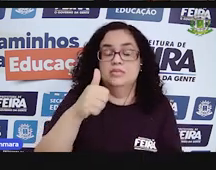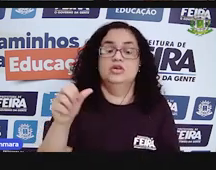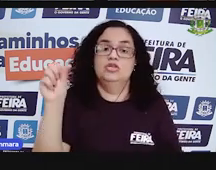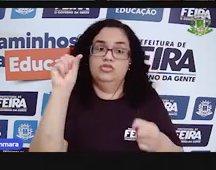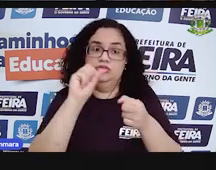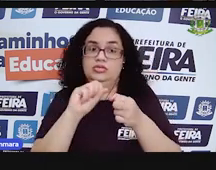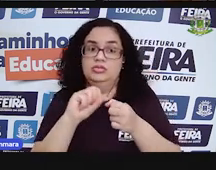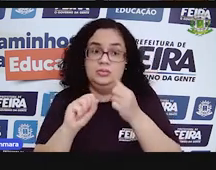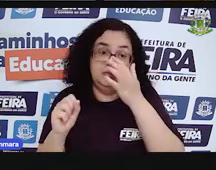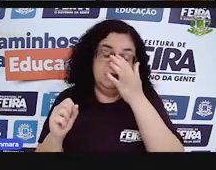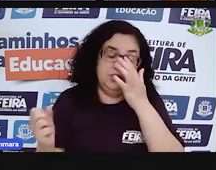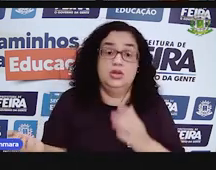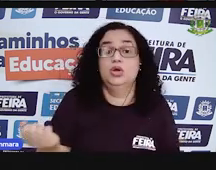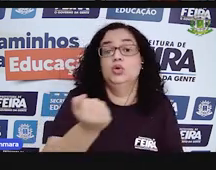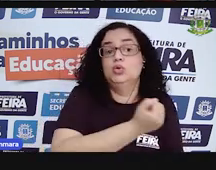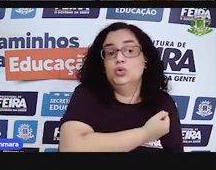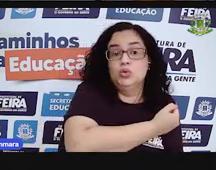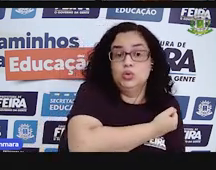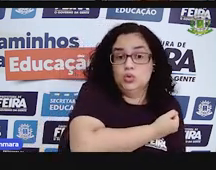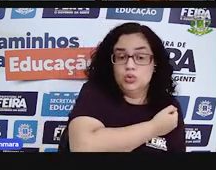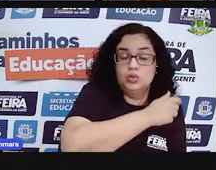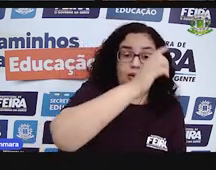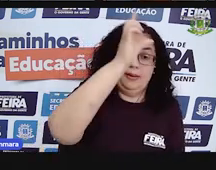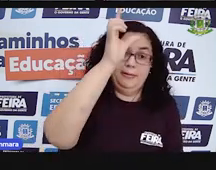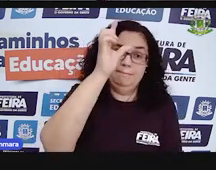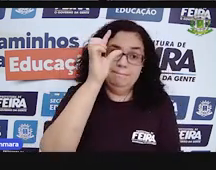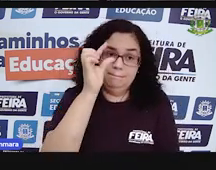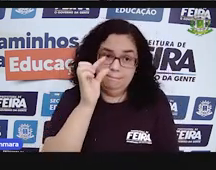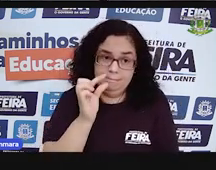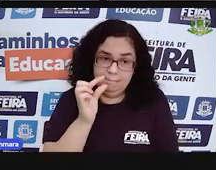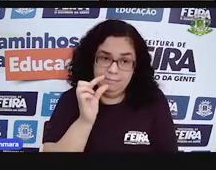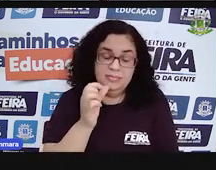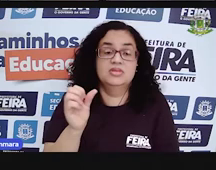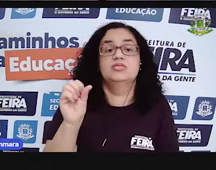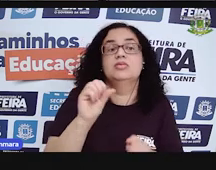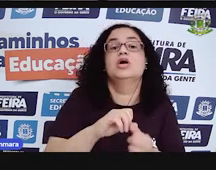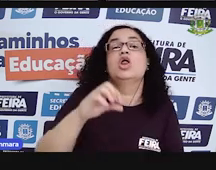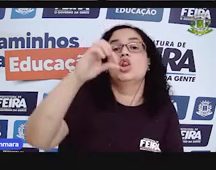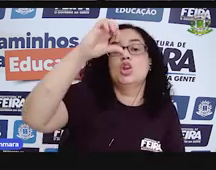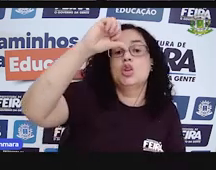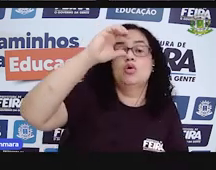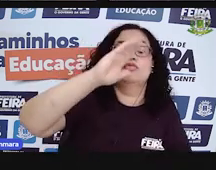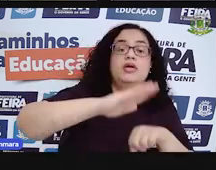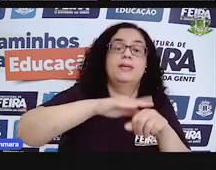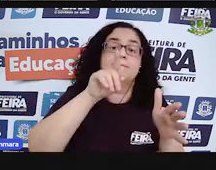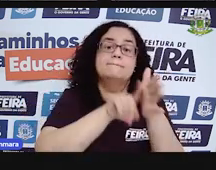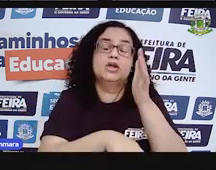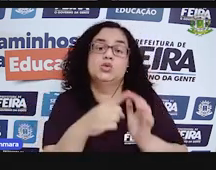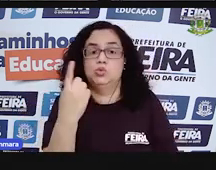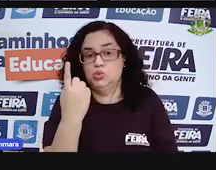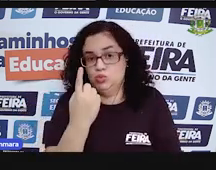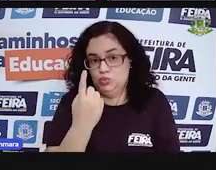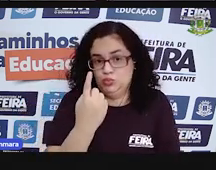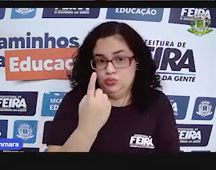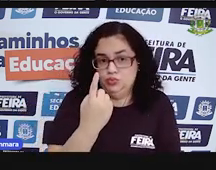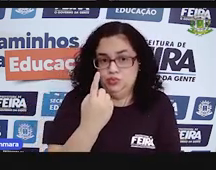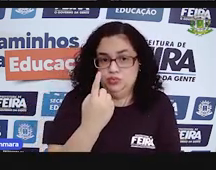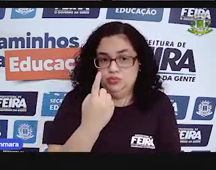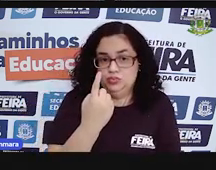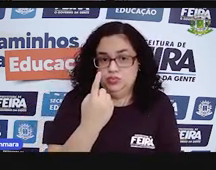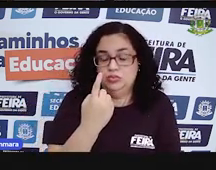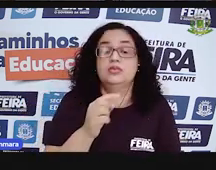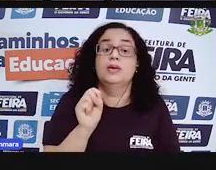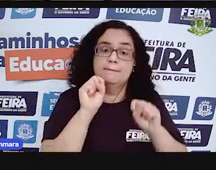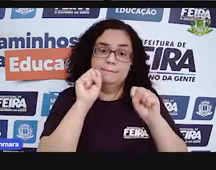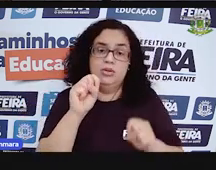fazendo assim, ó. O número de cima menos o de baixo. Então, a gente faz assim. 9 menos 1. Né? A gente